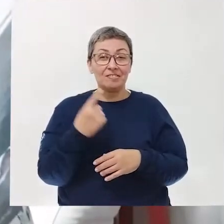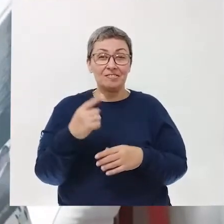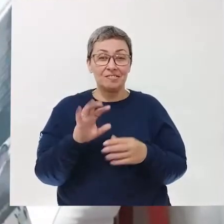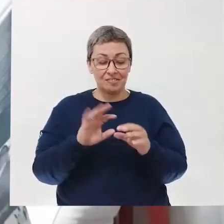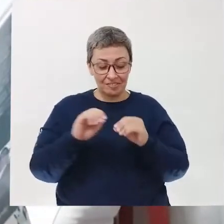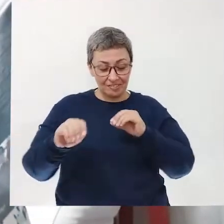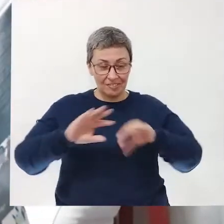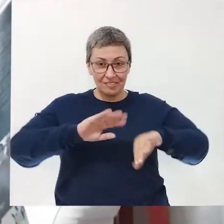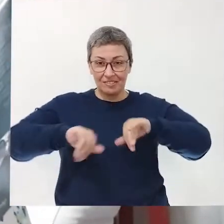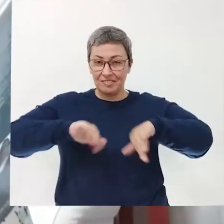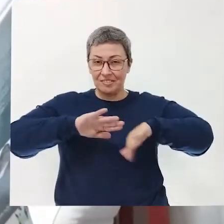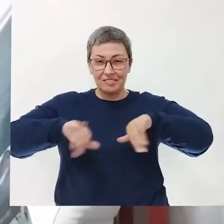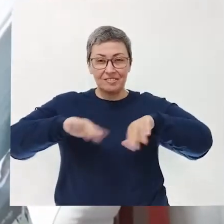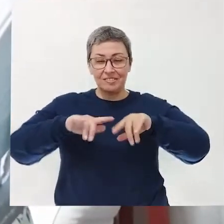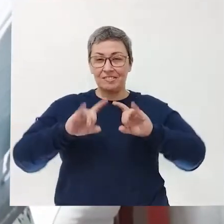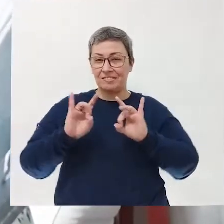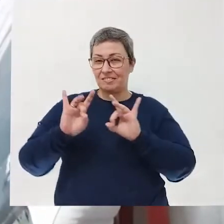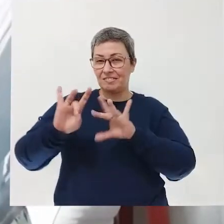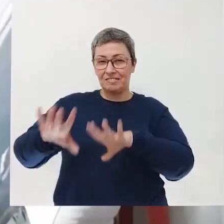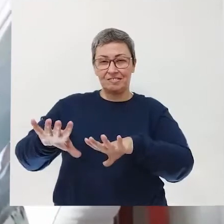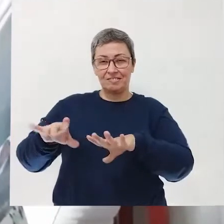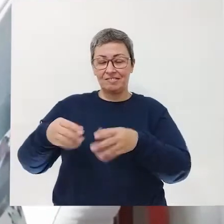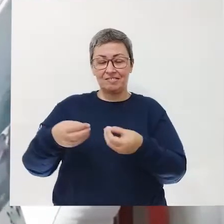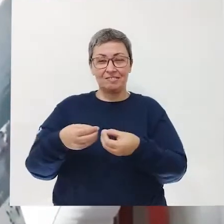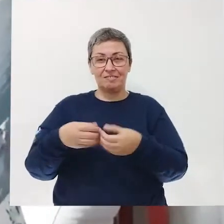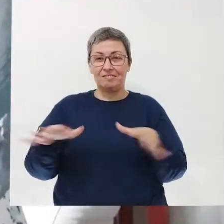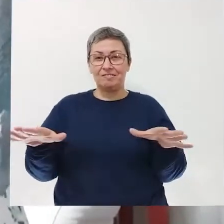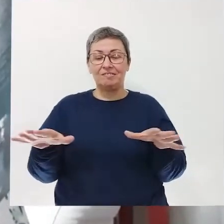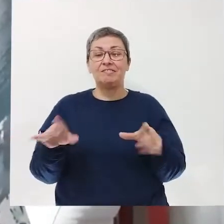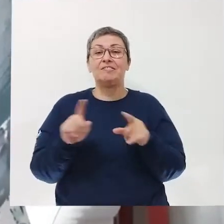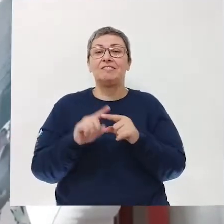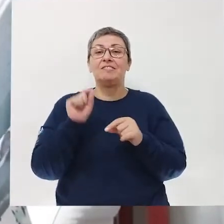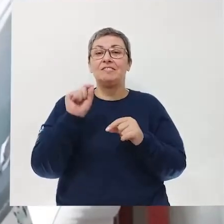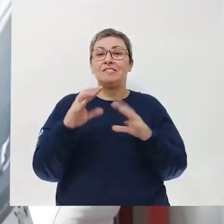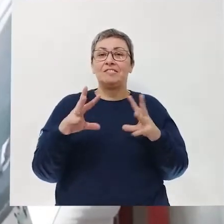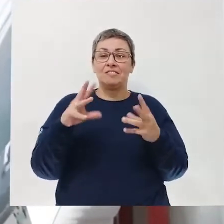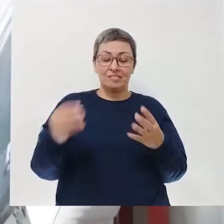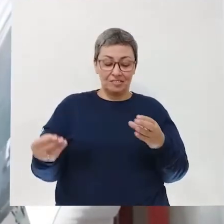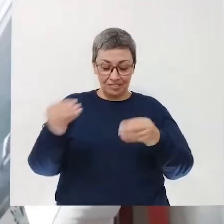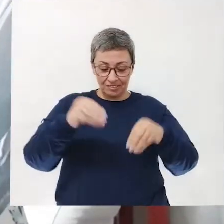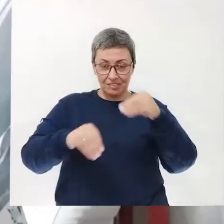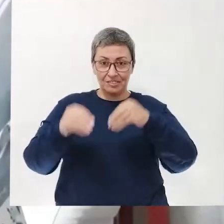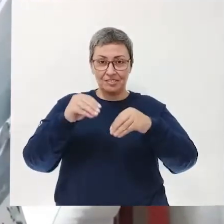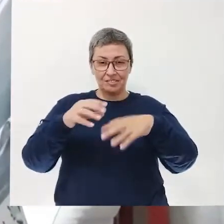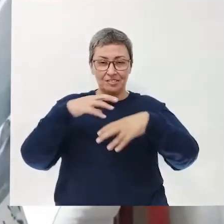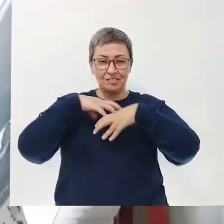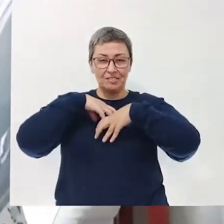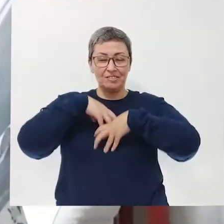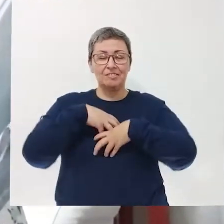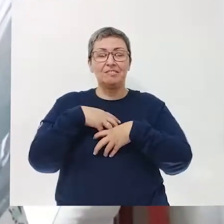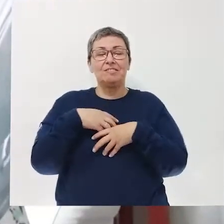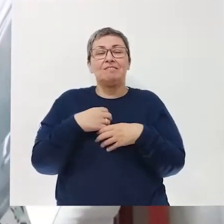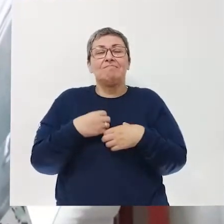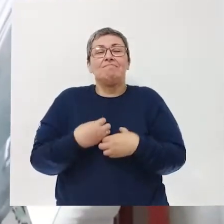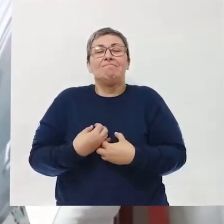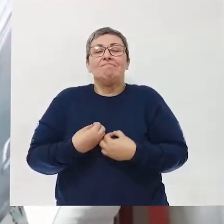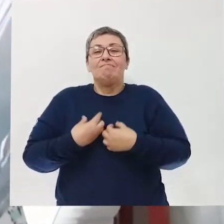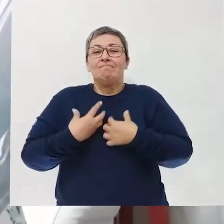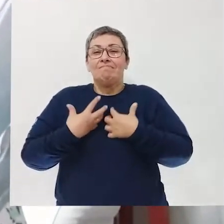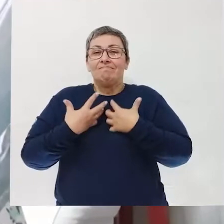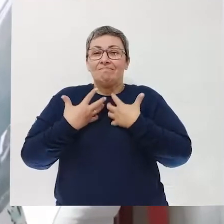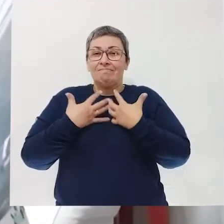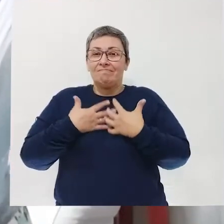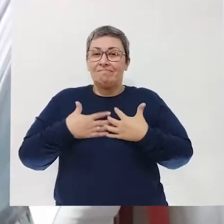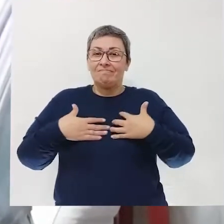descasque-a toda e jogue fora a semente. Coloque tudo dentro do peito e acenda no